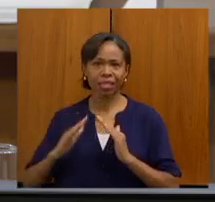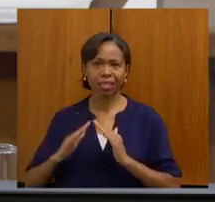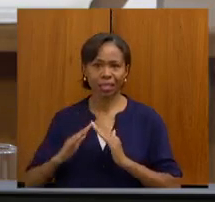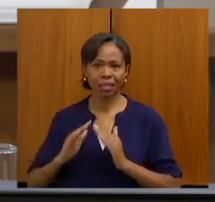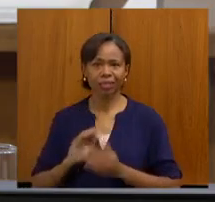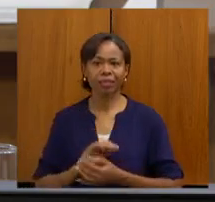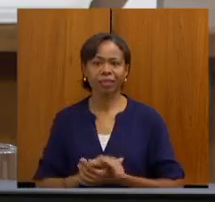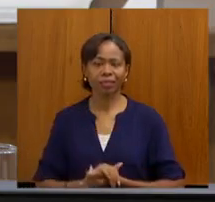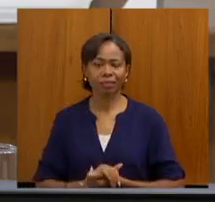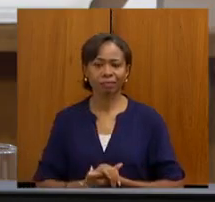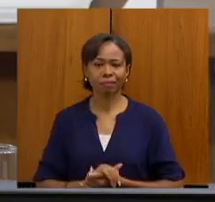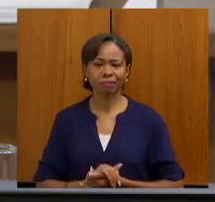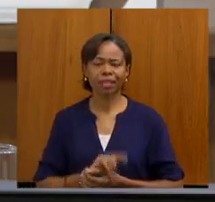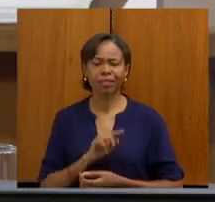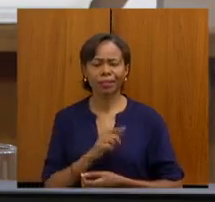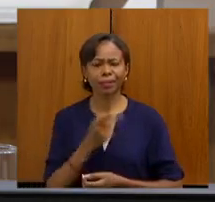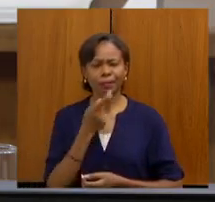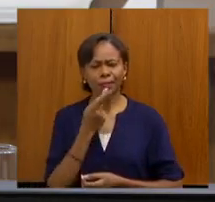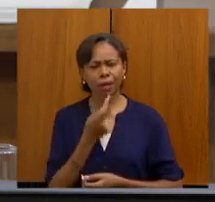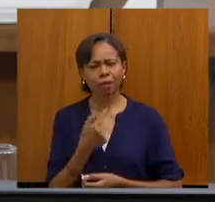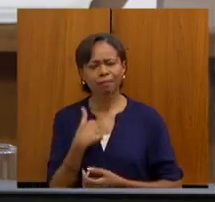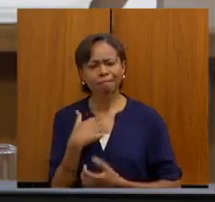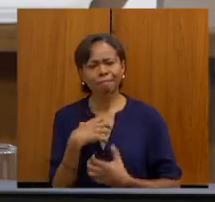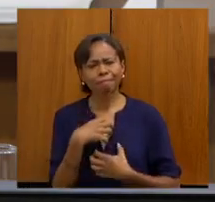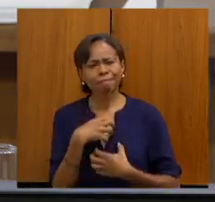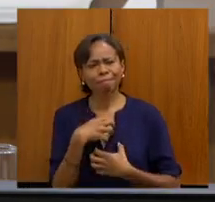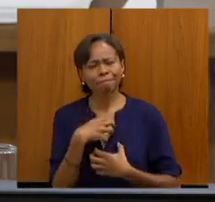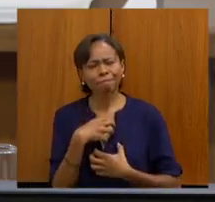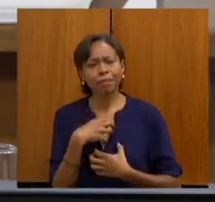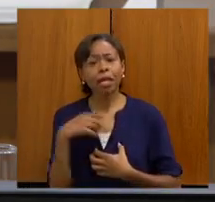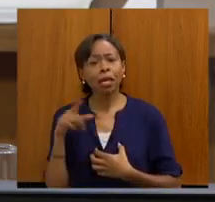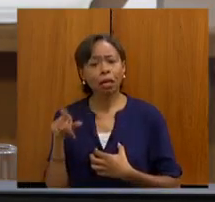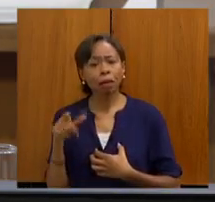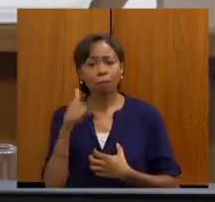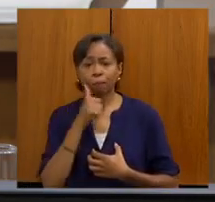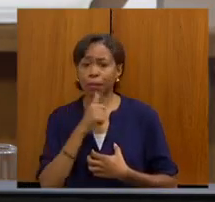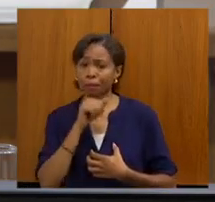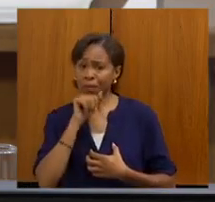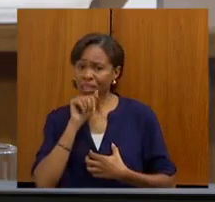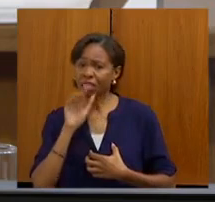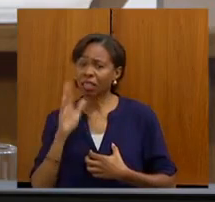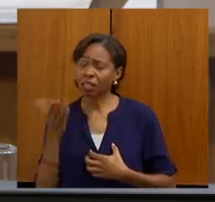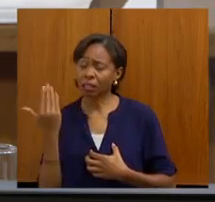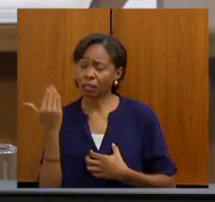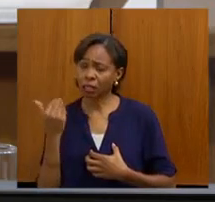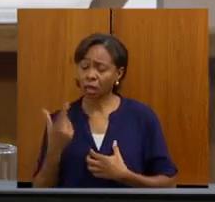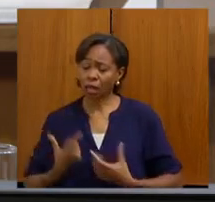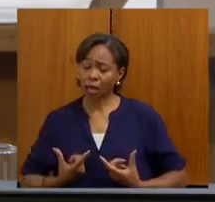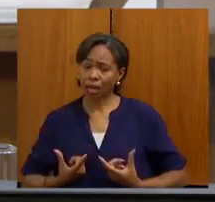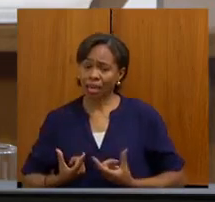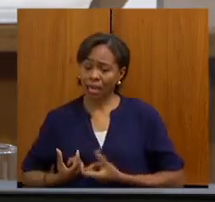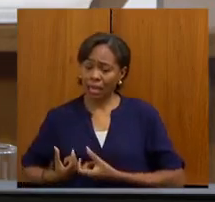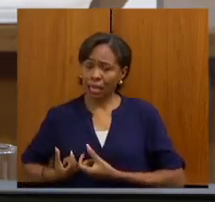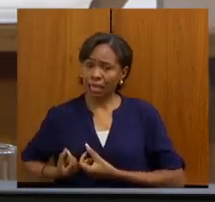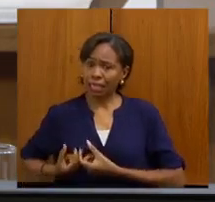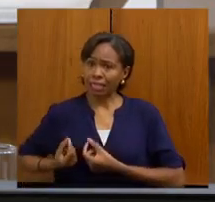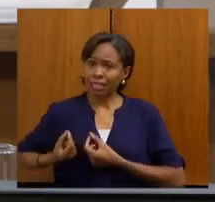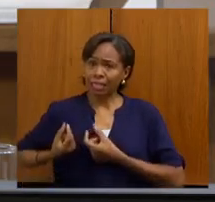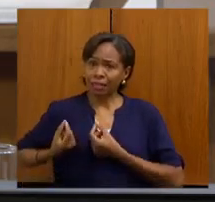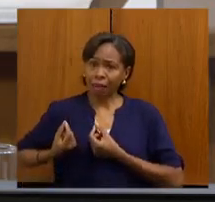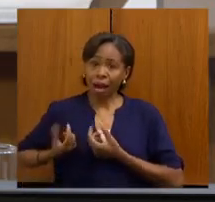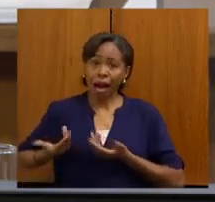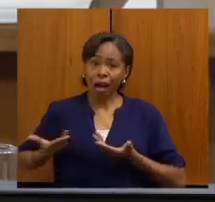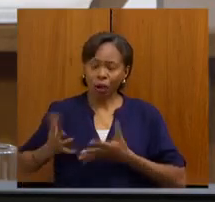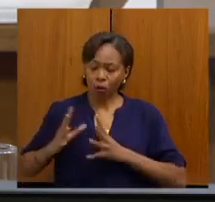sua fala me emocionou toda, muito. A minha mãe já teve câncer de mama, é muito idosa e está curada.